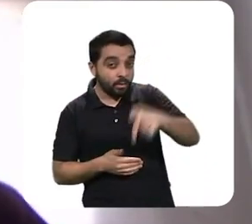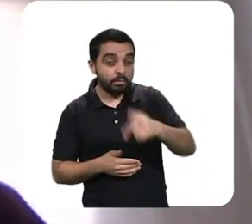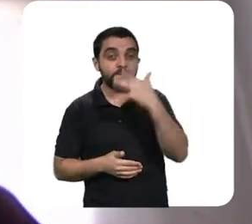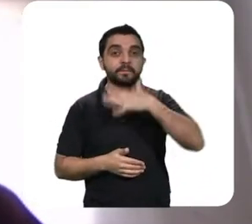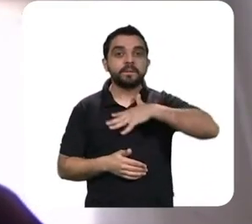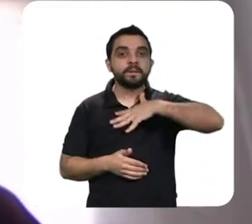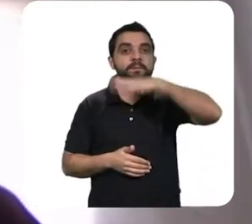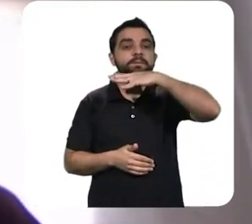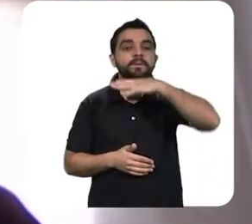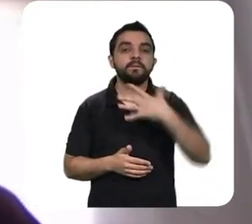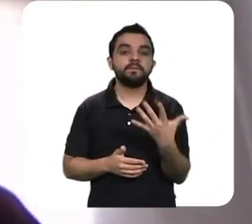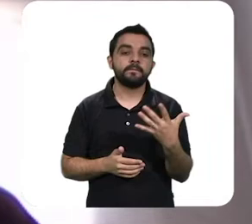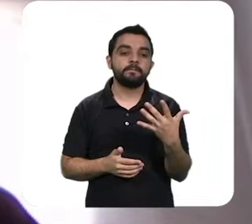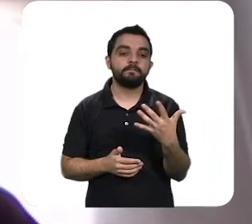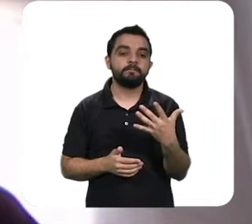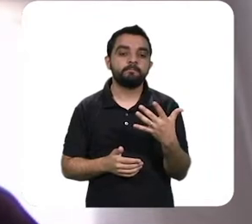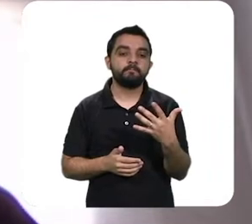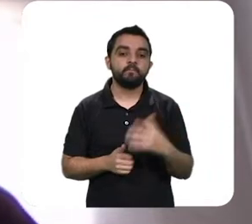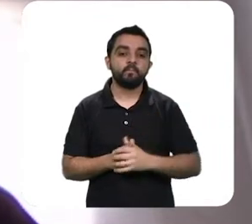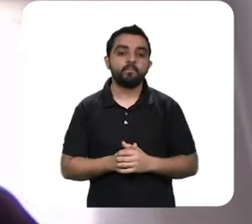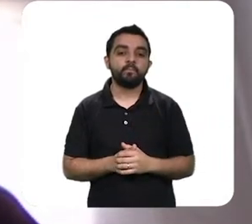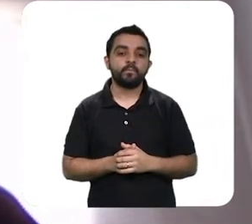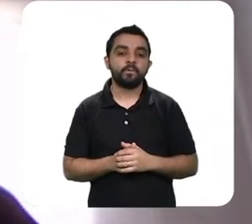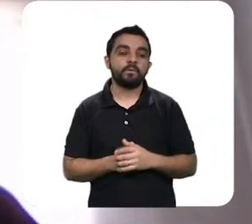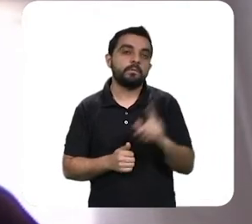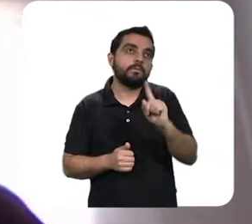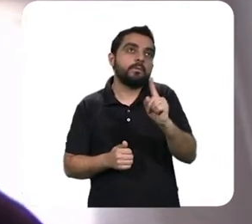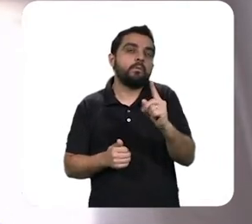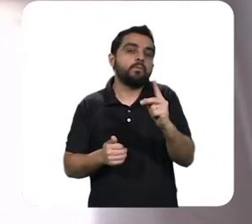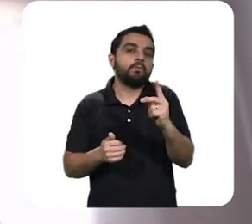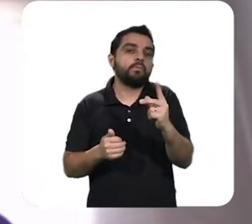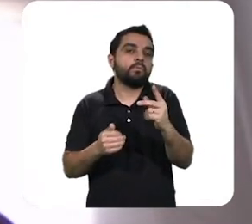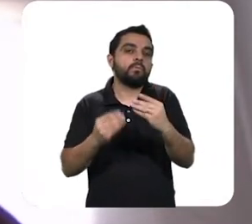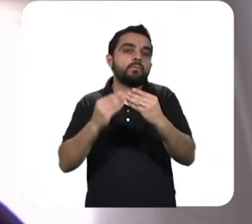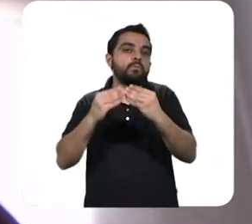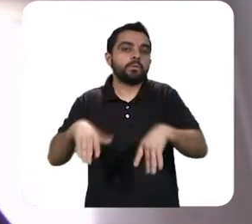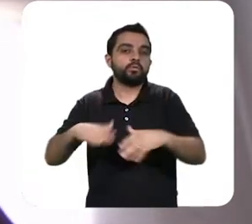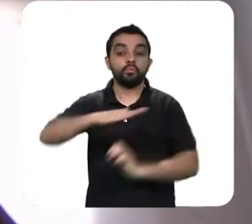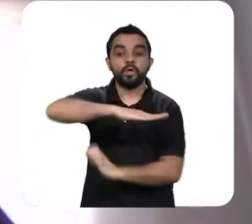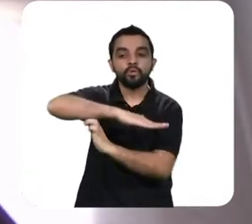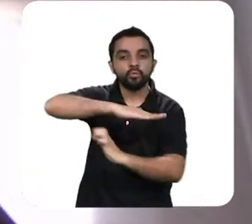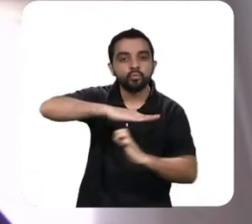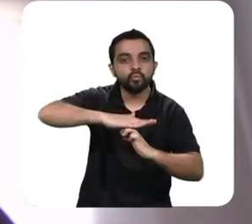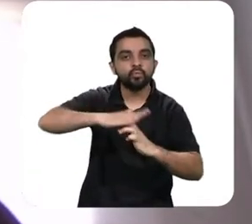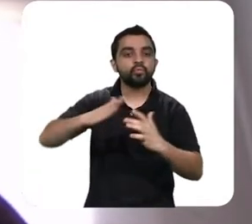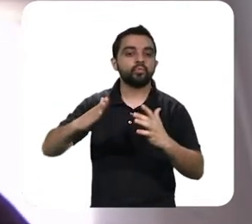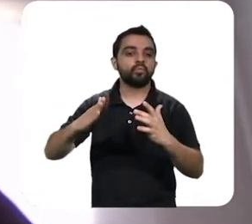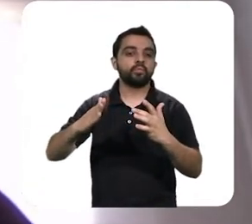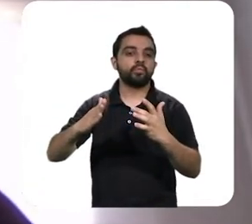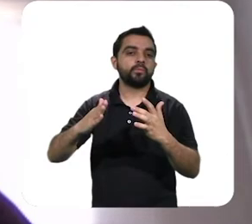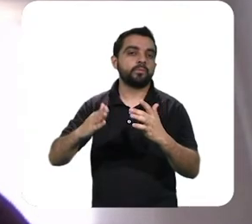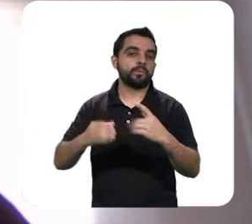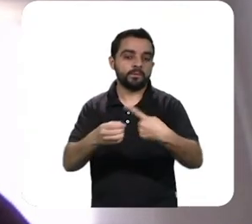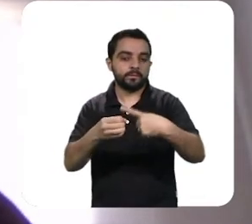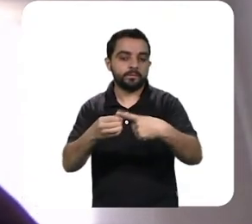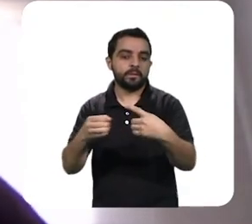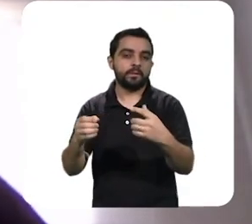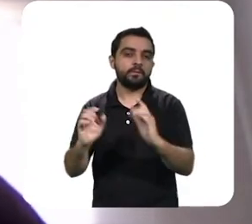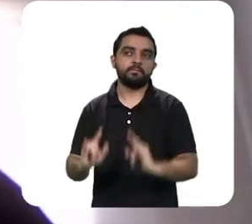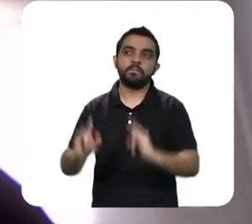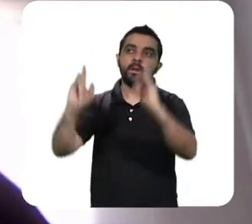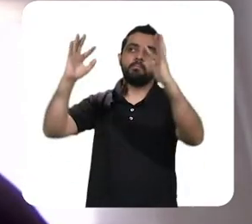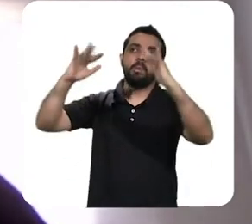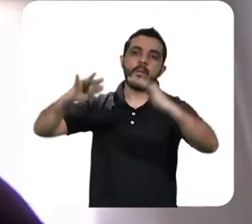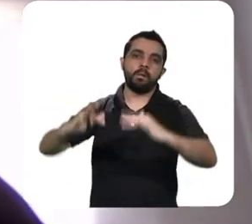propriamente tem esse efeito a gente não tem uma quebra de infraestrutura